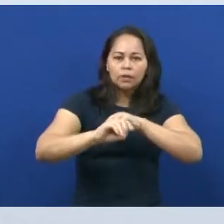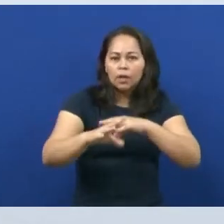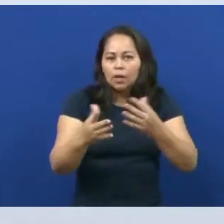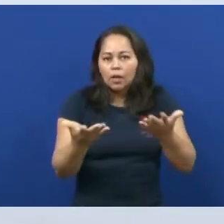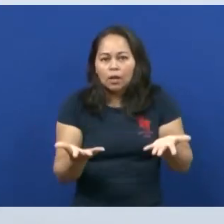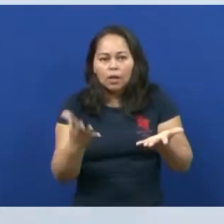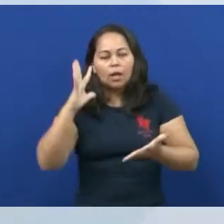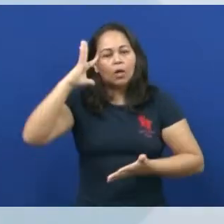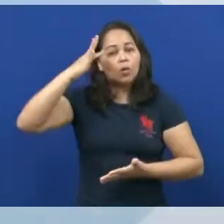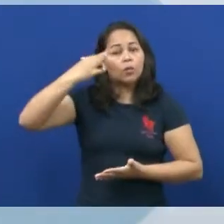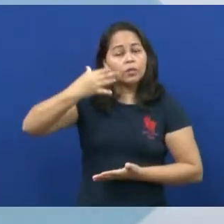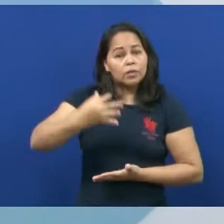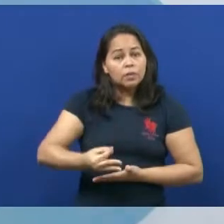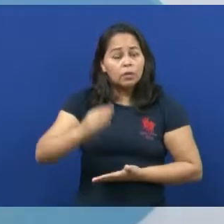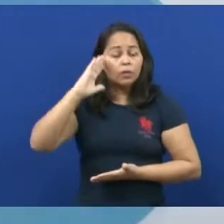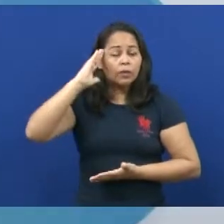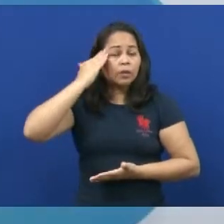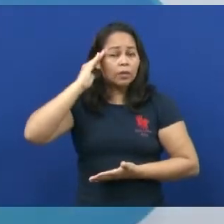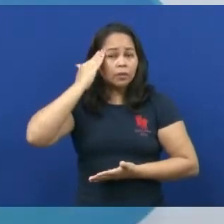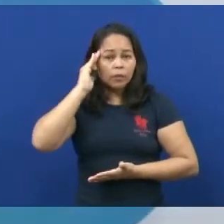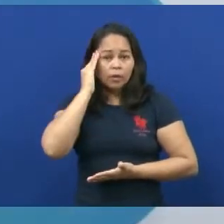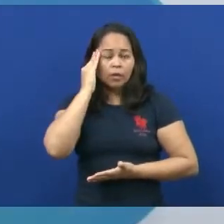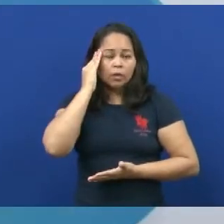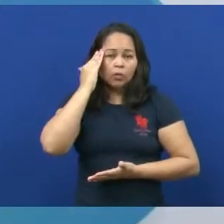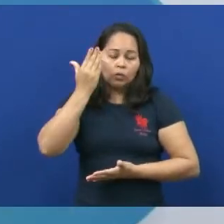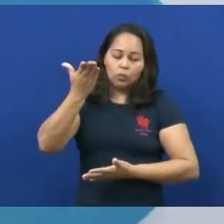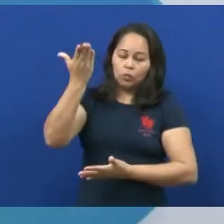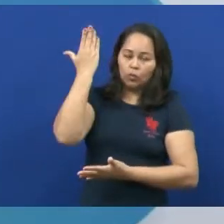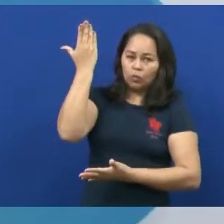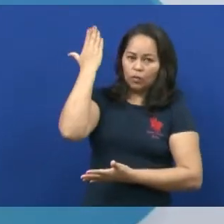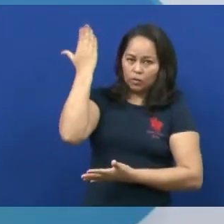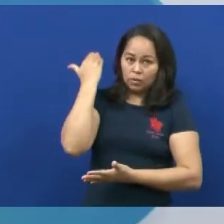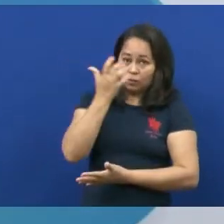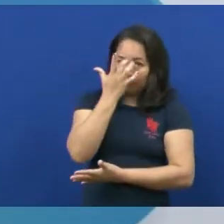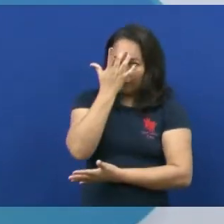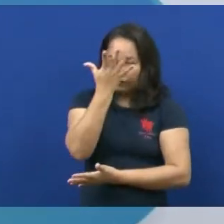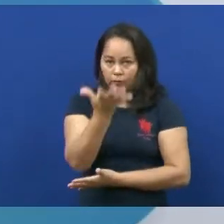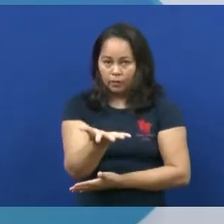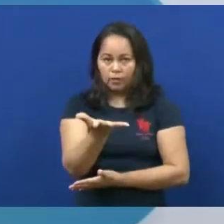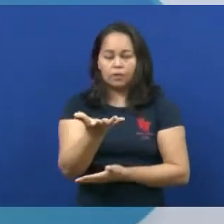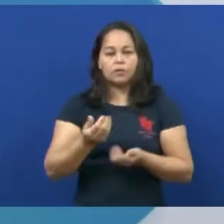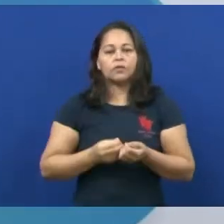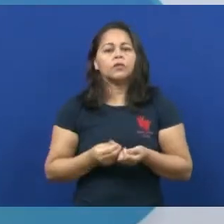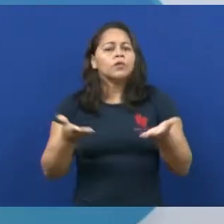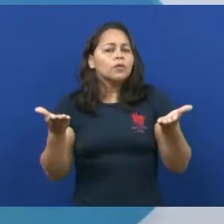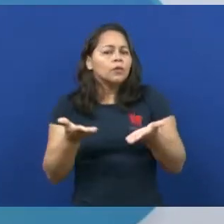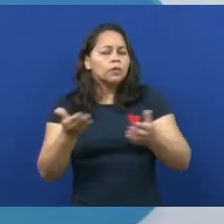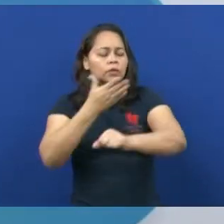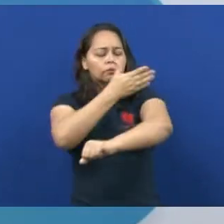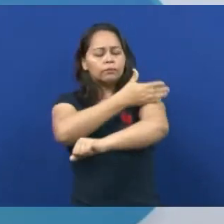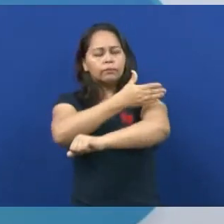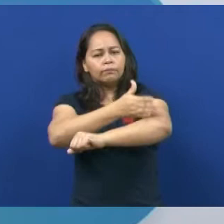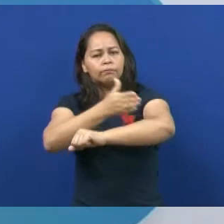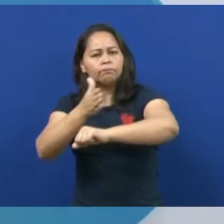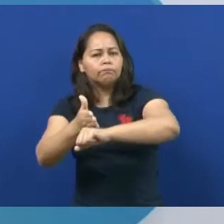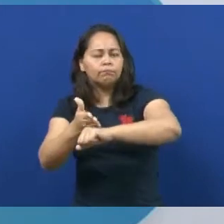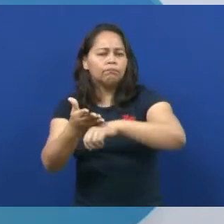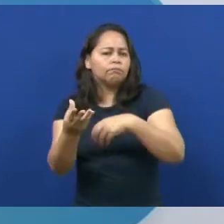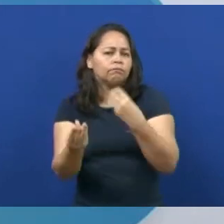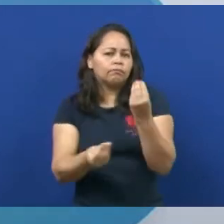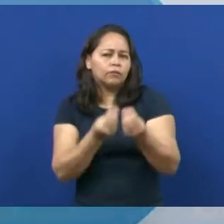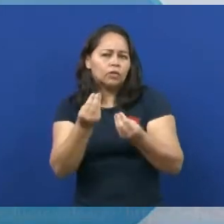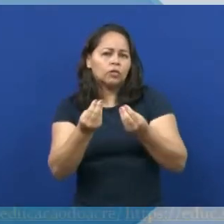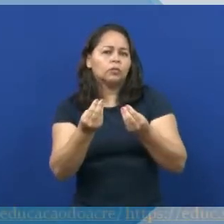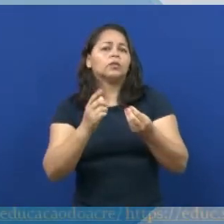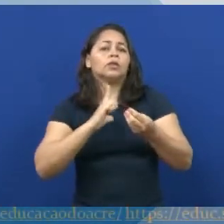a compreensão, o entendimento daquele período ele fosse mais facilitado. E essa divisão ela é dividida como